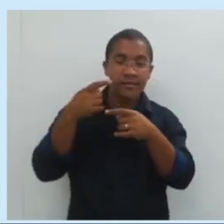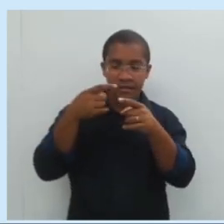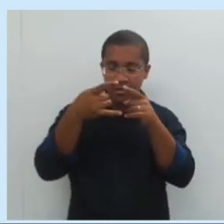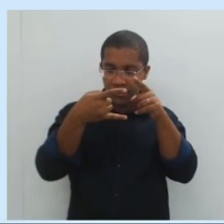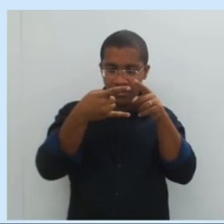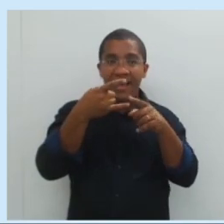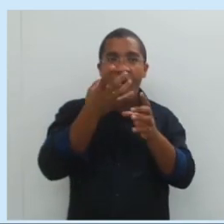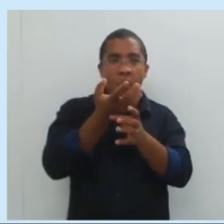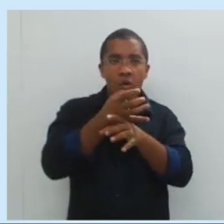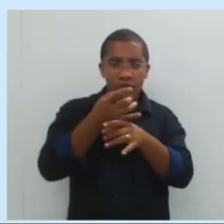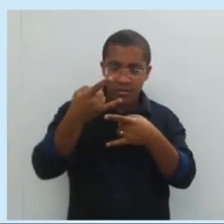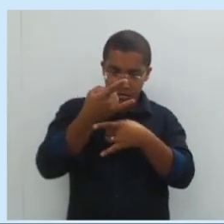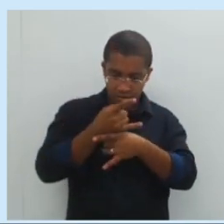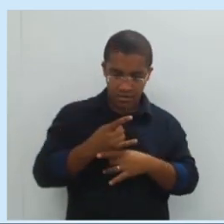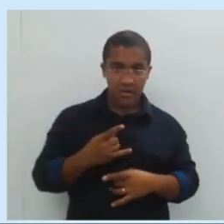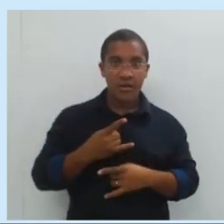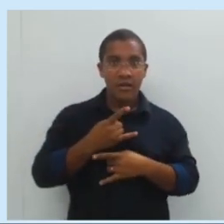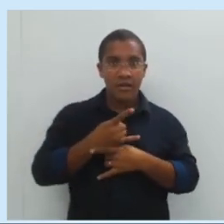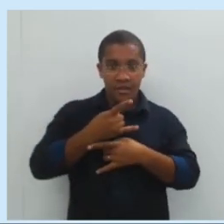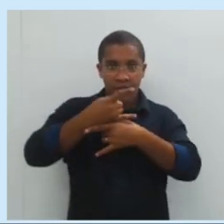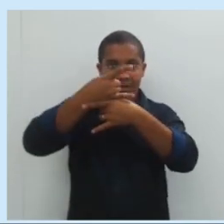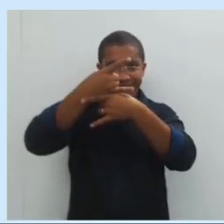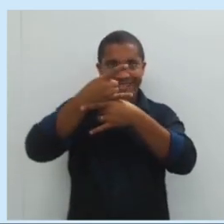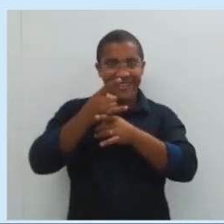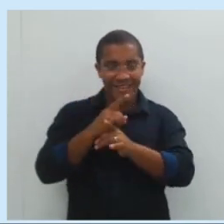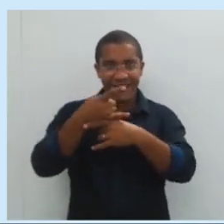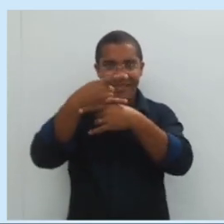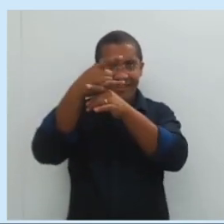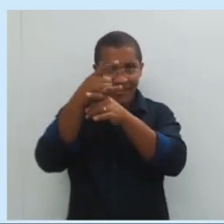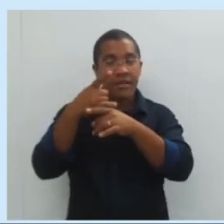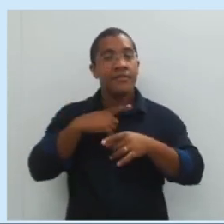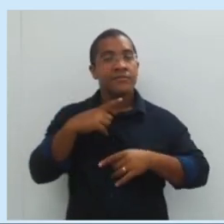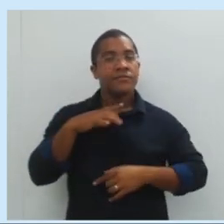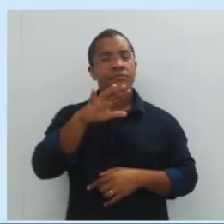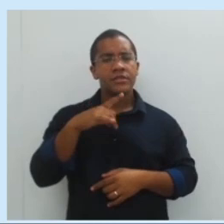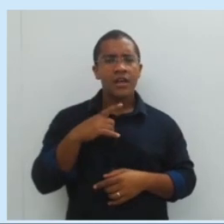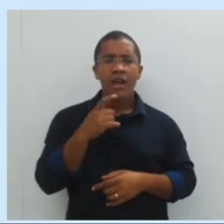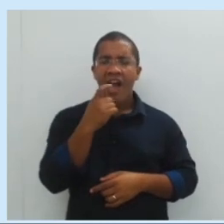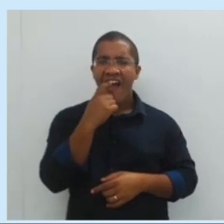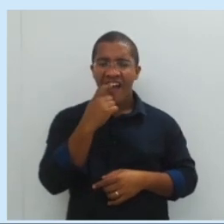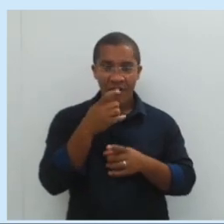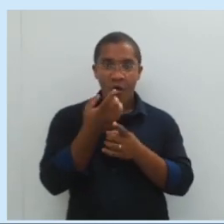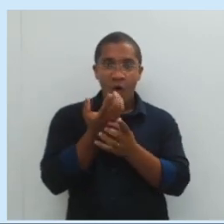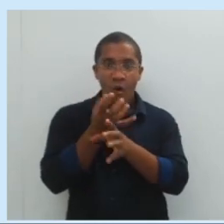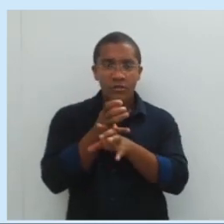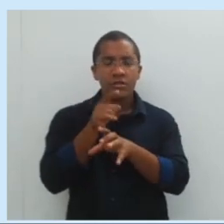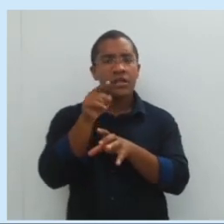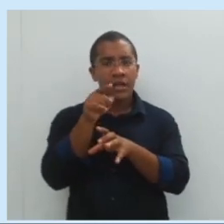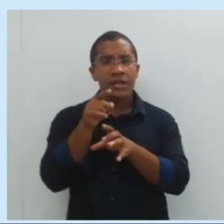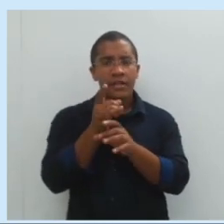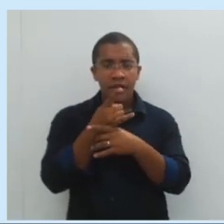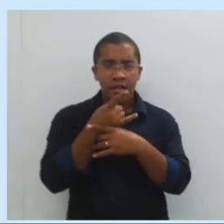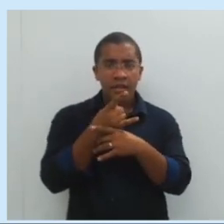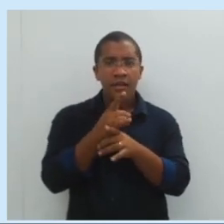que constituem a coluna vertebral. Esses ossinhos, eles são nosso ponto